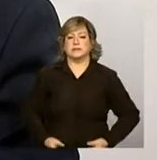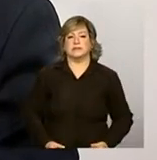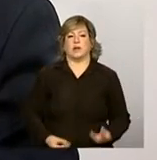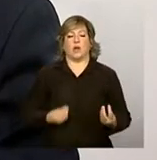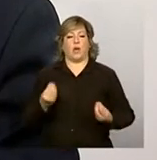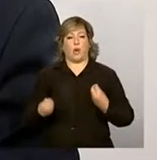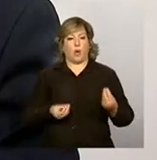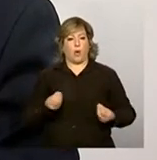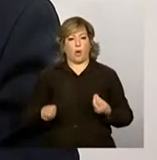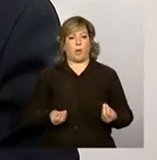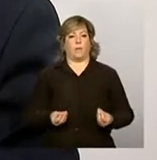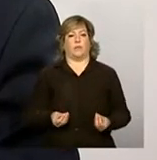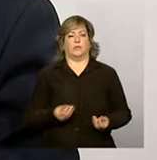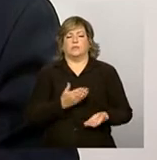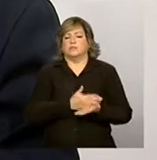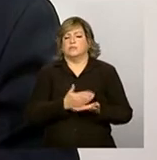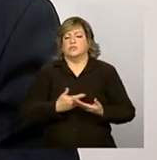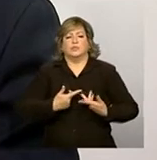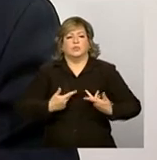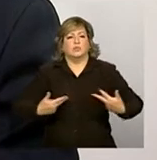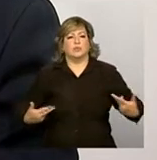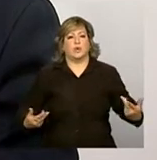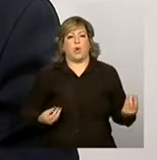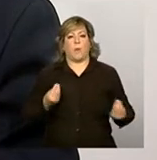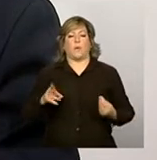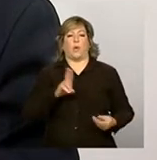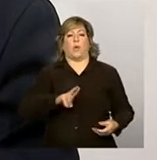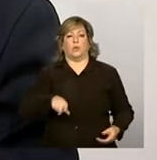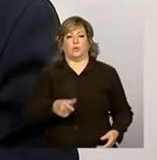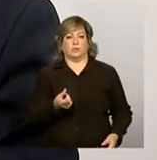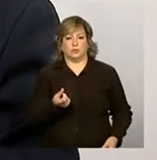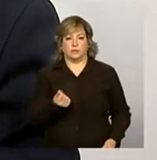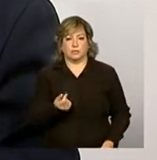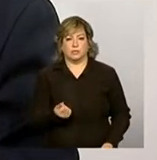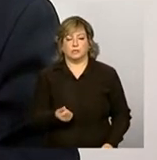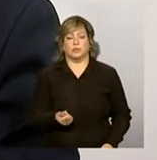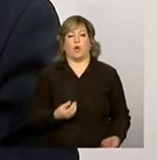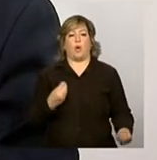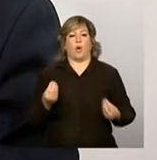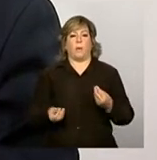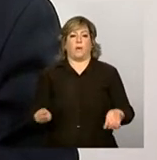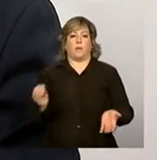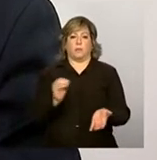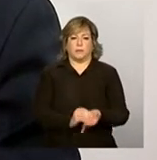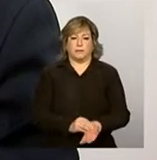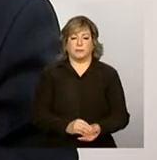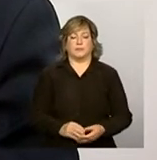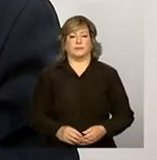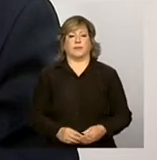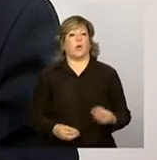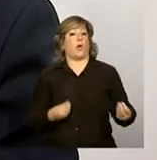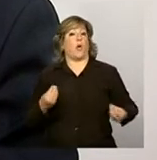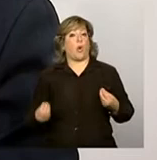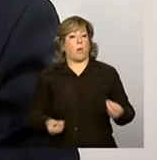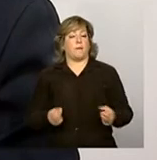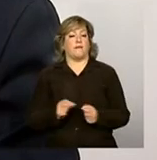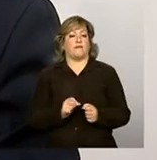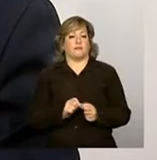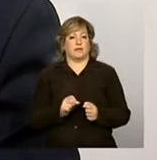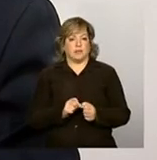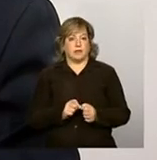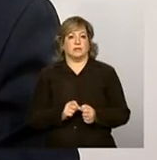detalhamento de como é utilizado o recurso, de como é aplicado, como é que é encaminhado